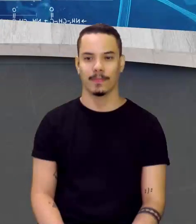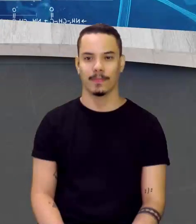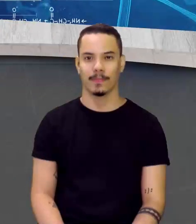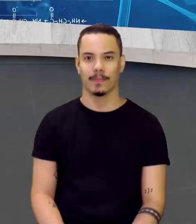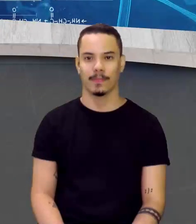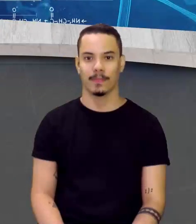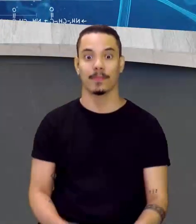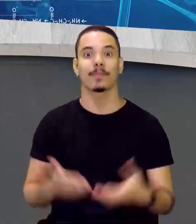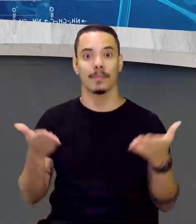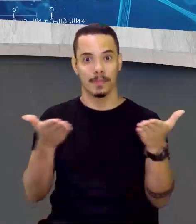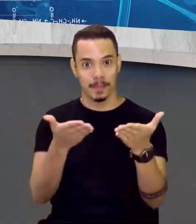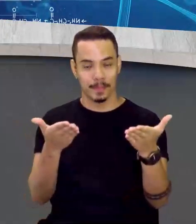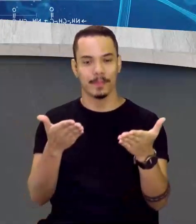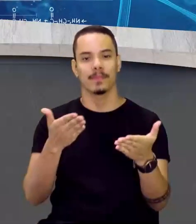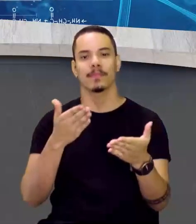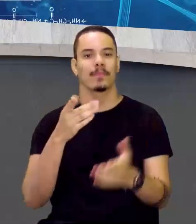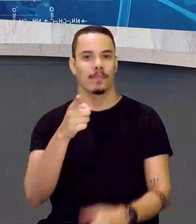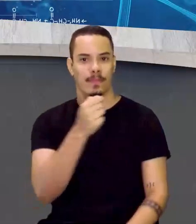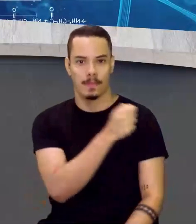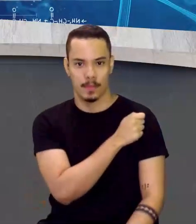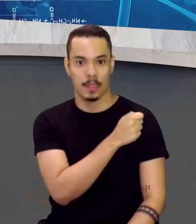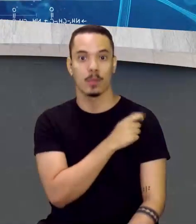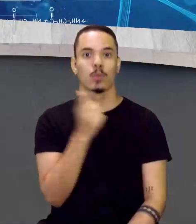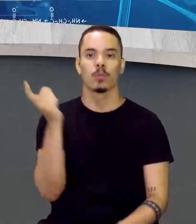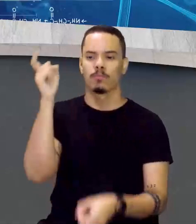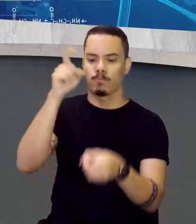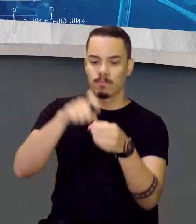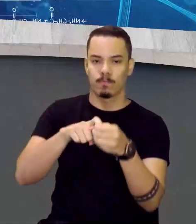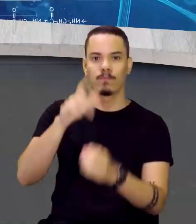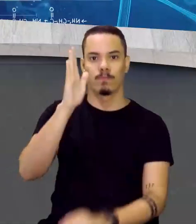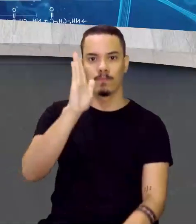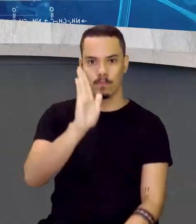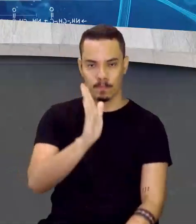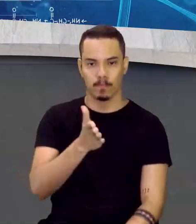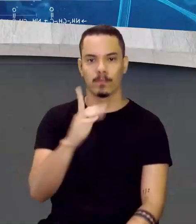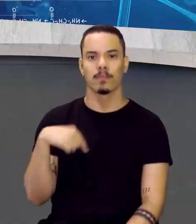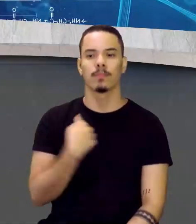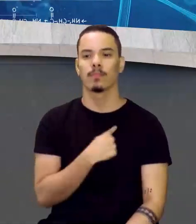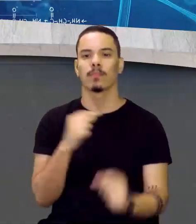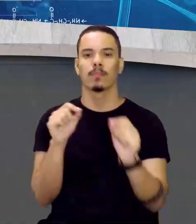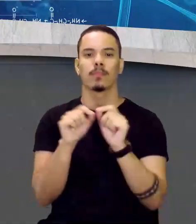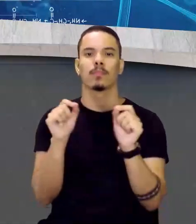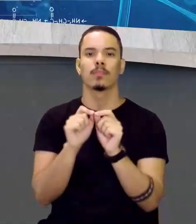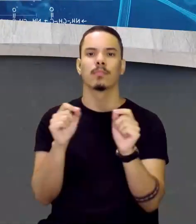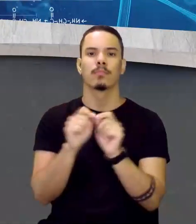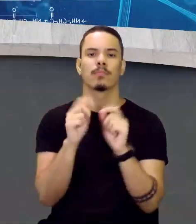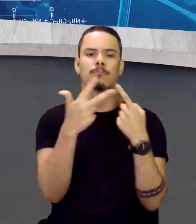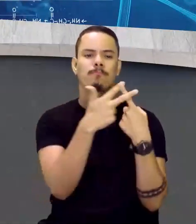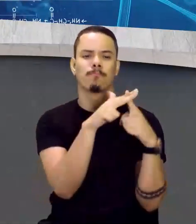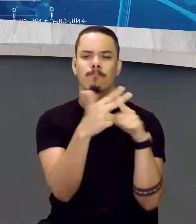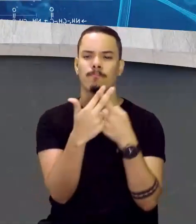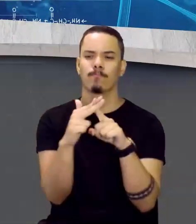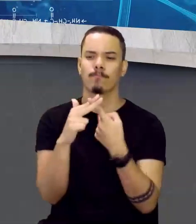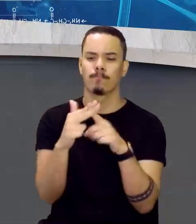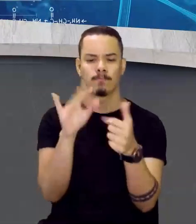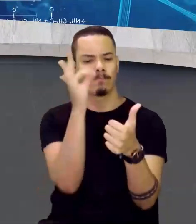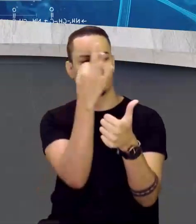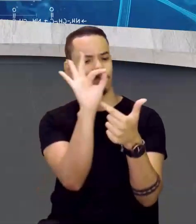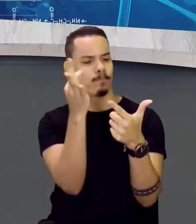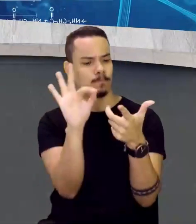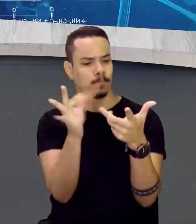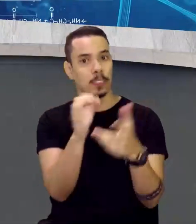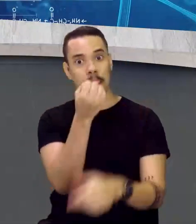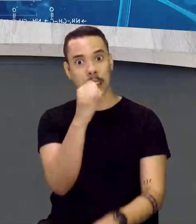E agora, meu caro aluno, nós estamos aqui de volta, né? Para a gente conferir se você